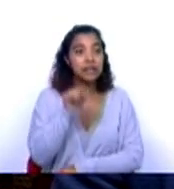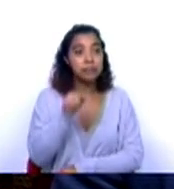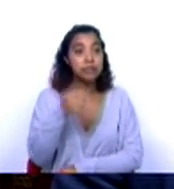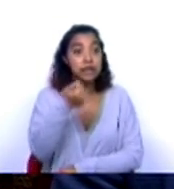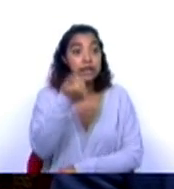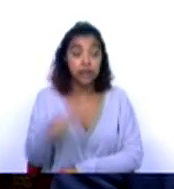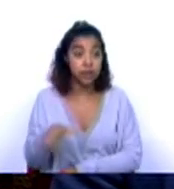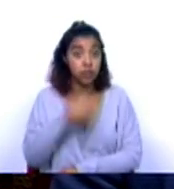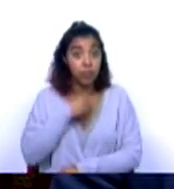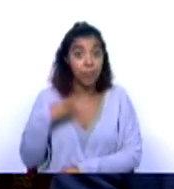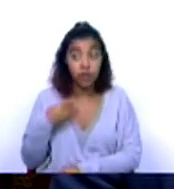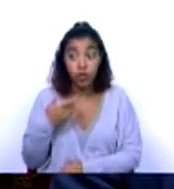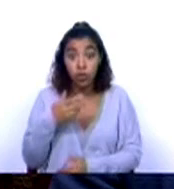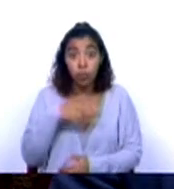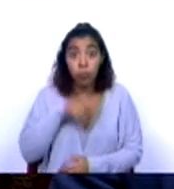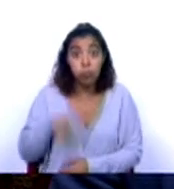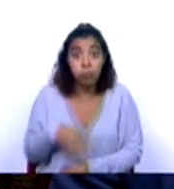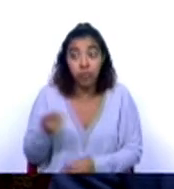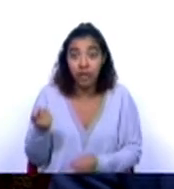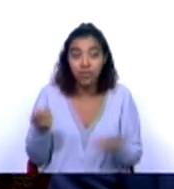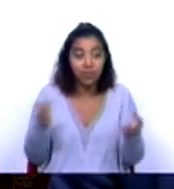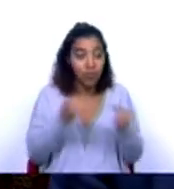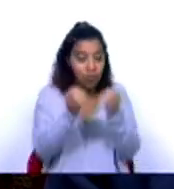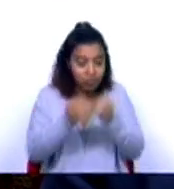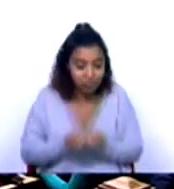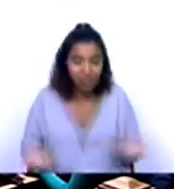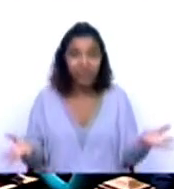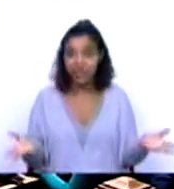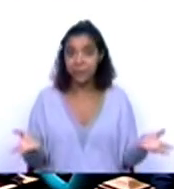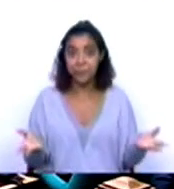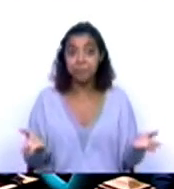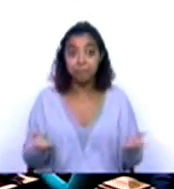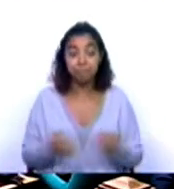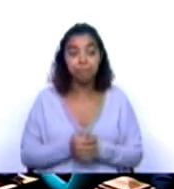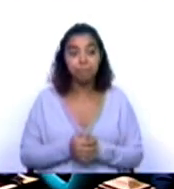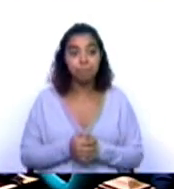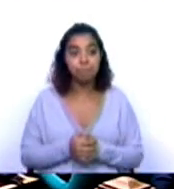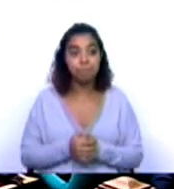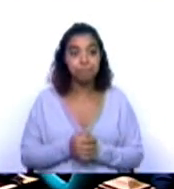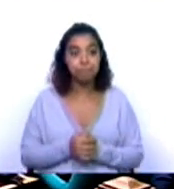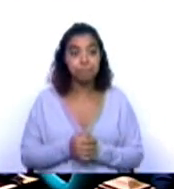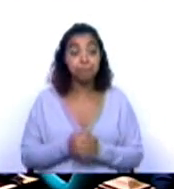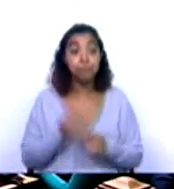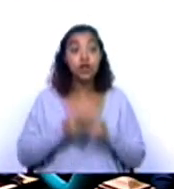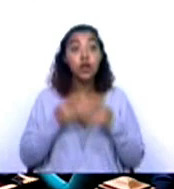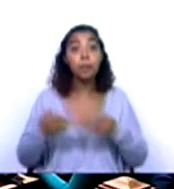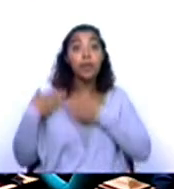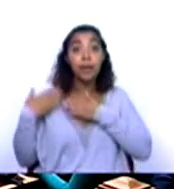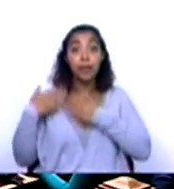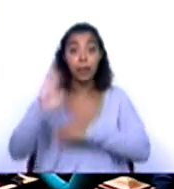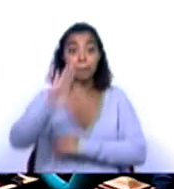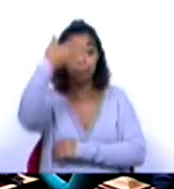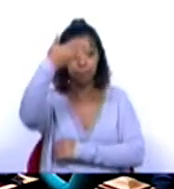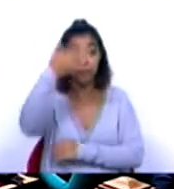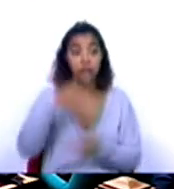não dispõe. Por isso, porque a nossa primeira responsabilidade é para